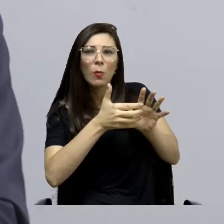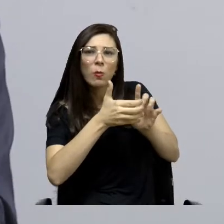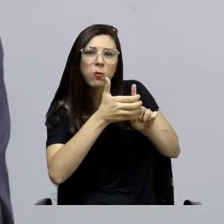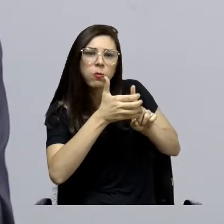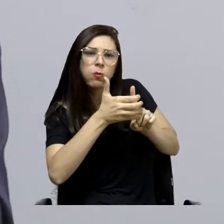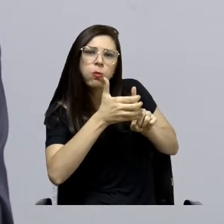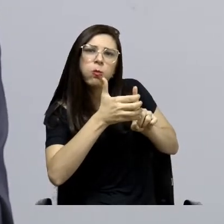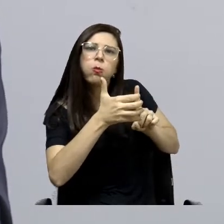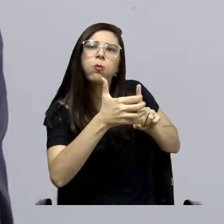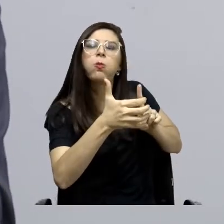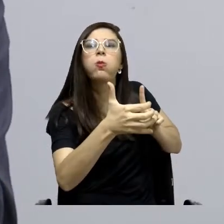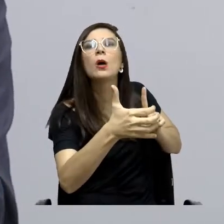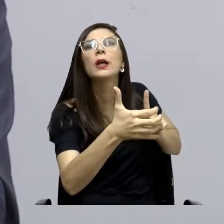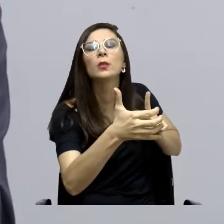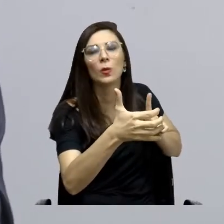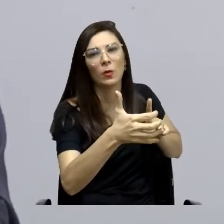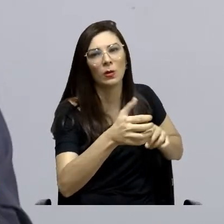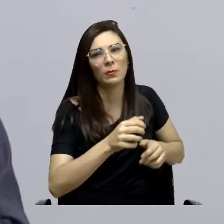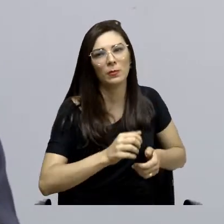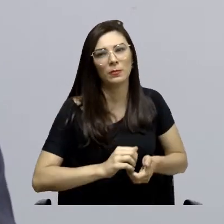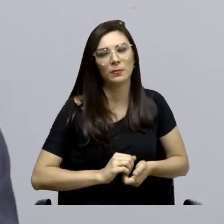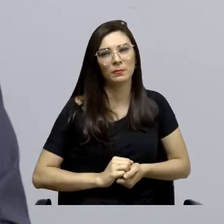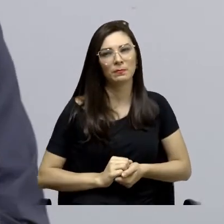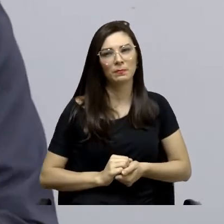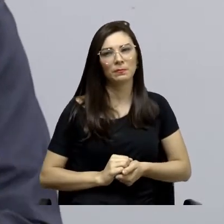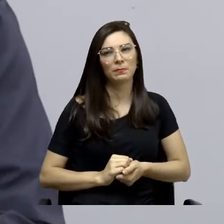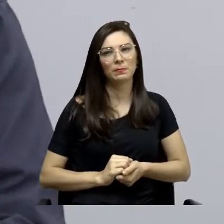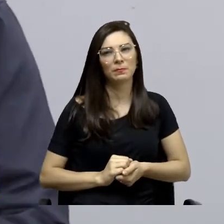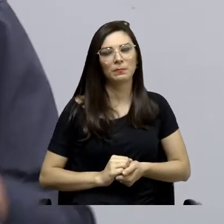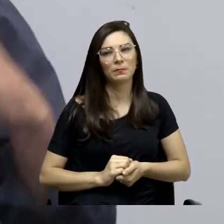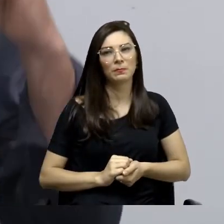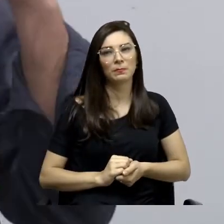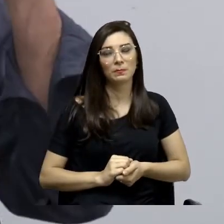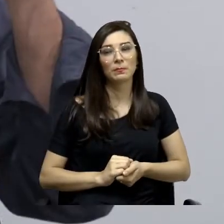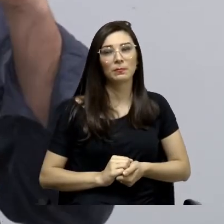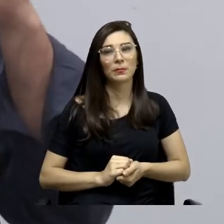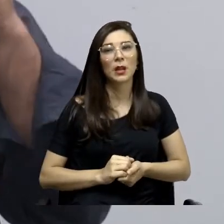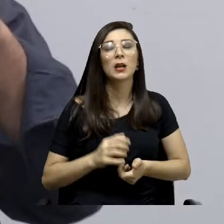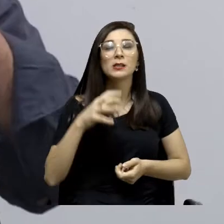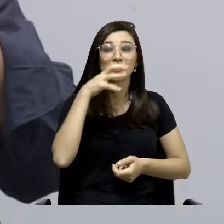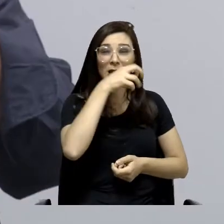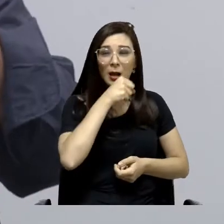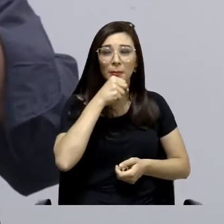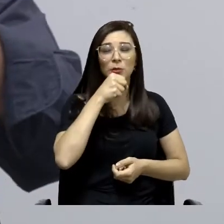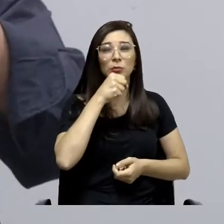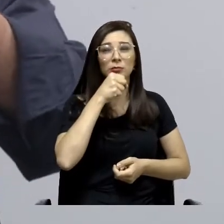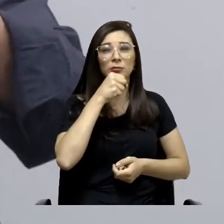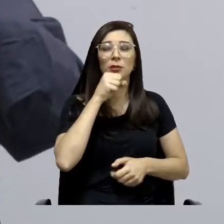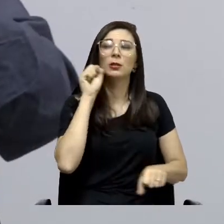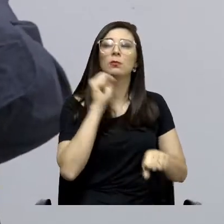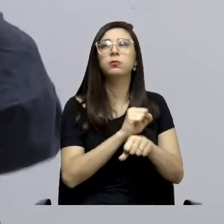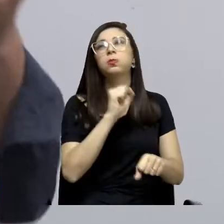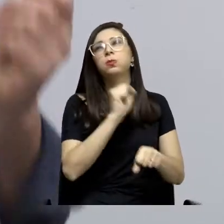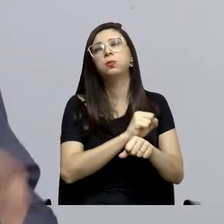na barriga, na barriga, todo vermelho, desde sábado, esperando,